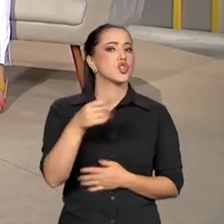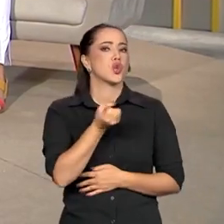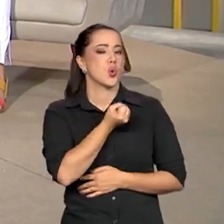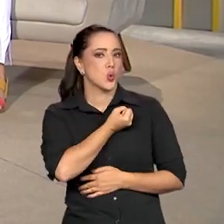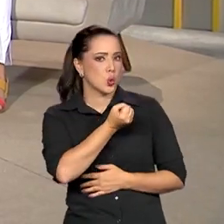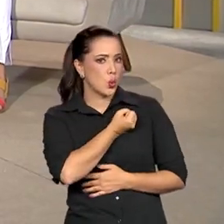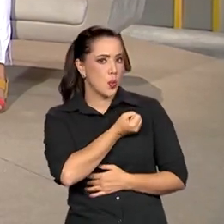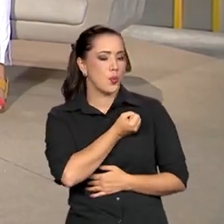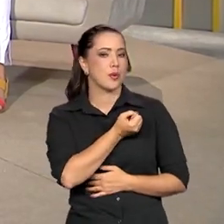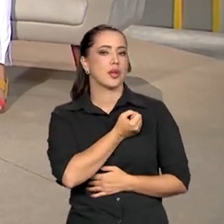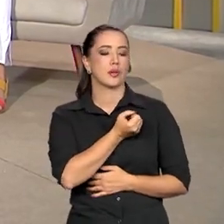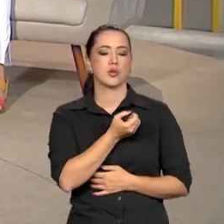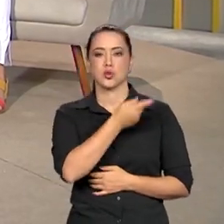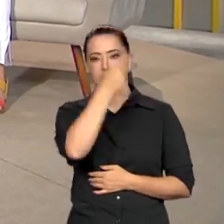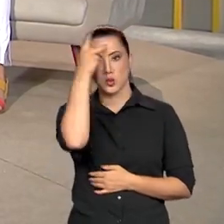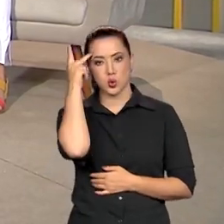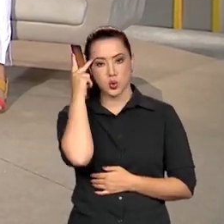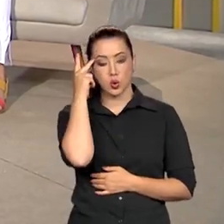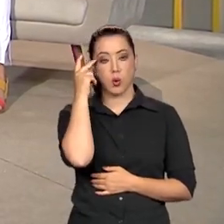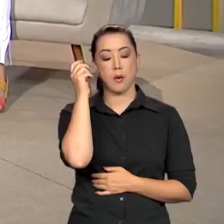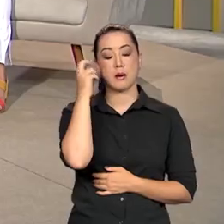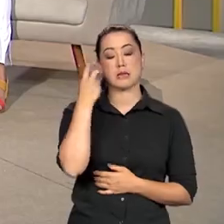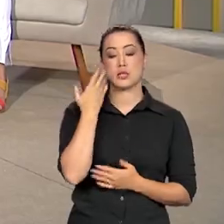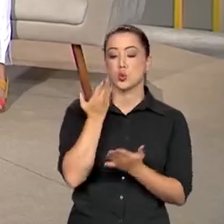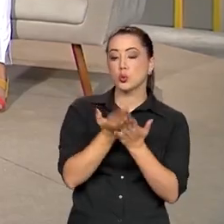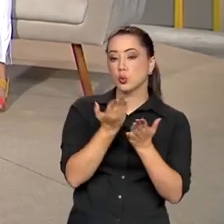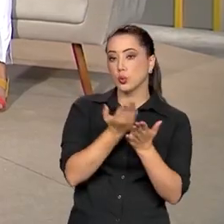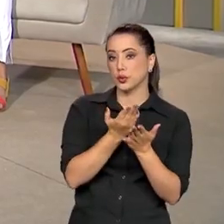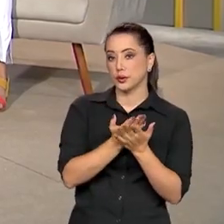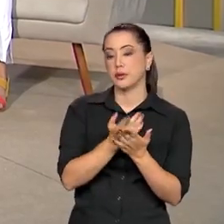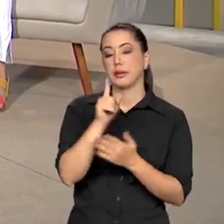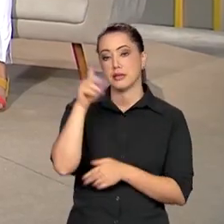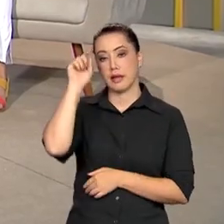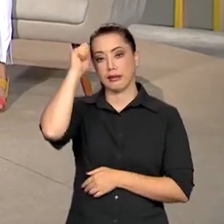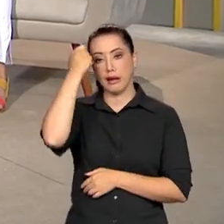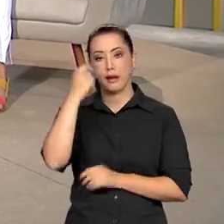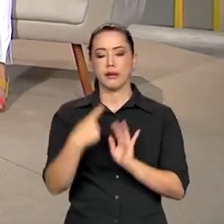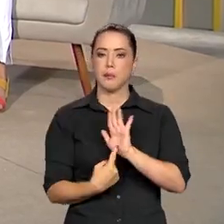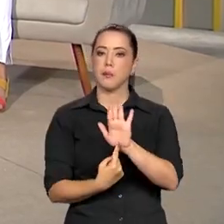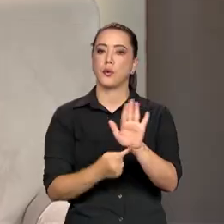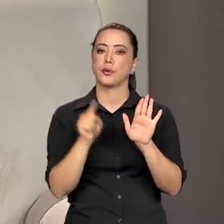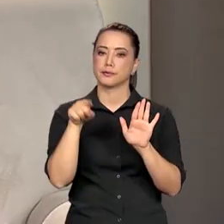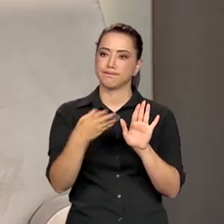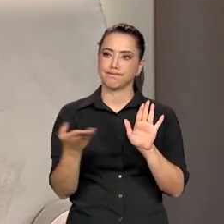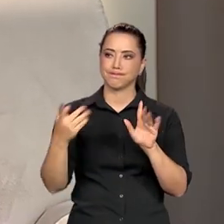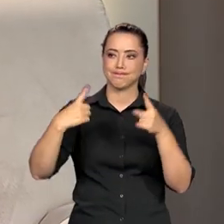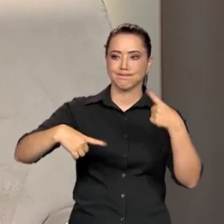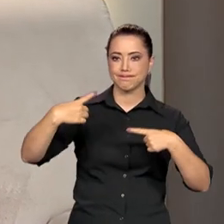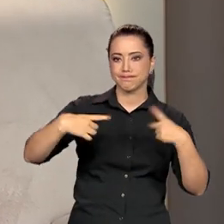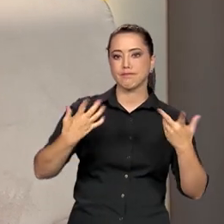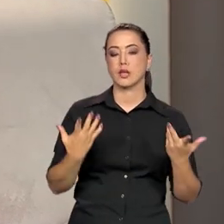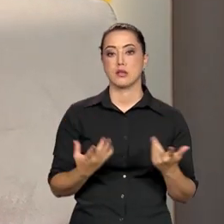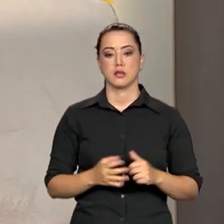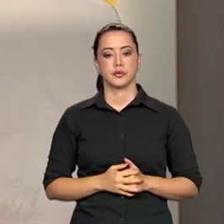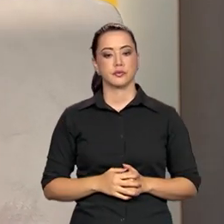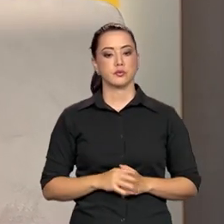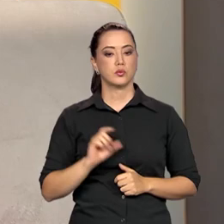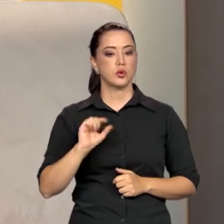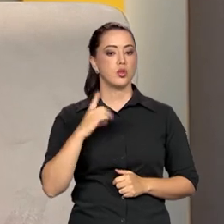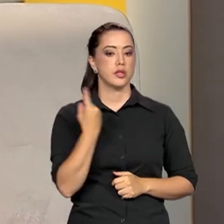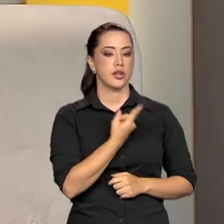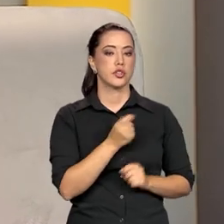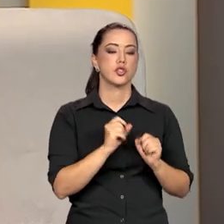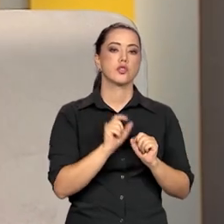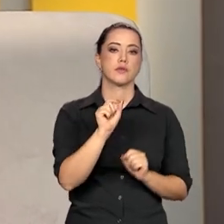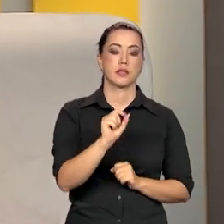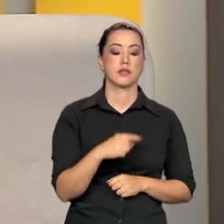imenso de intelectuais negros que debatem e trazem sobre isso. O nós fizemos em relação a isso? A gente já previdenciou um